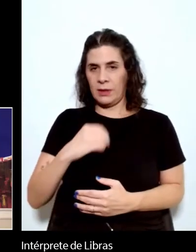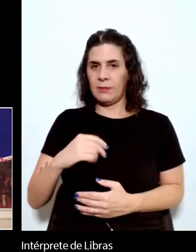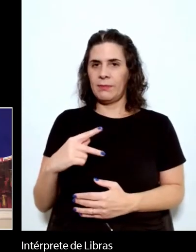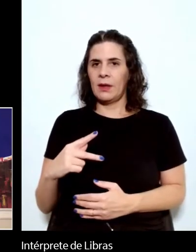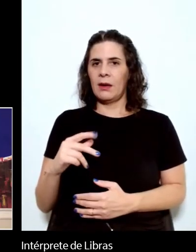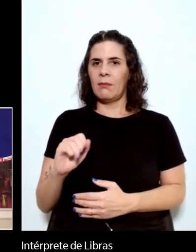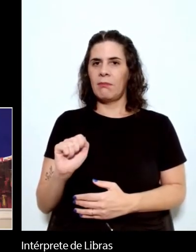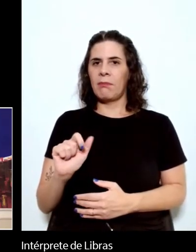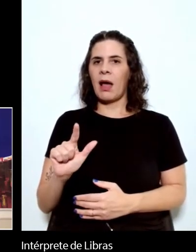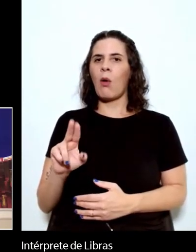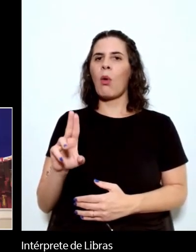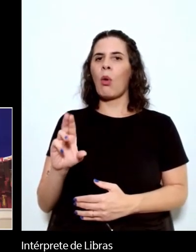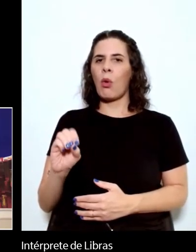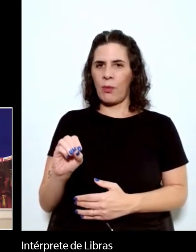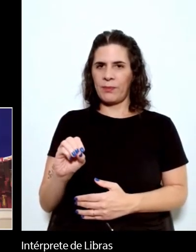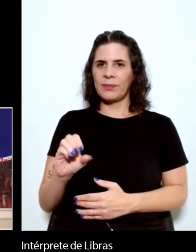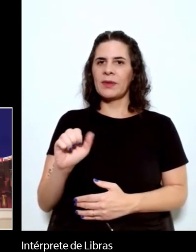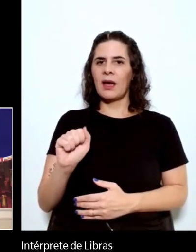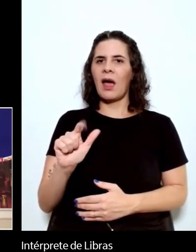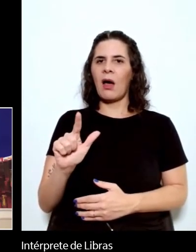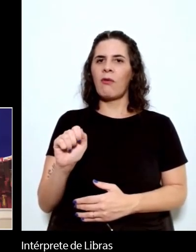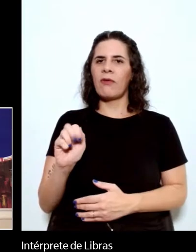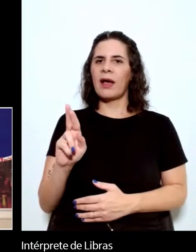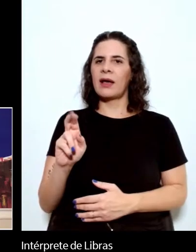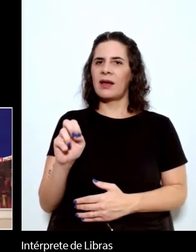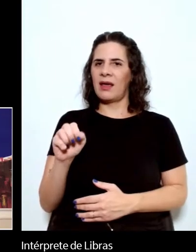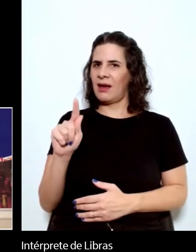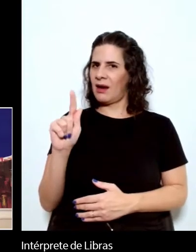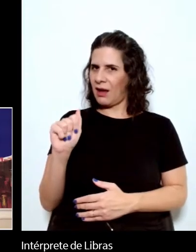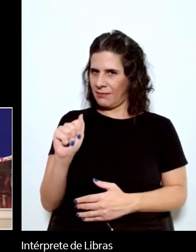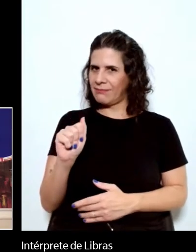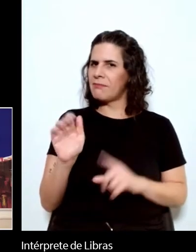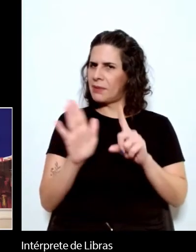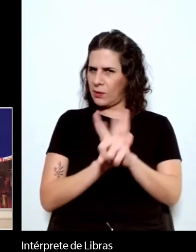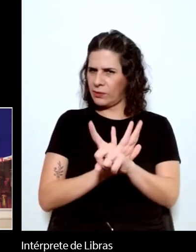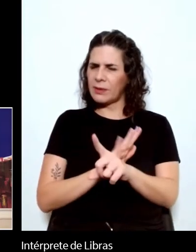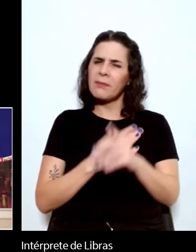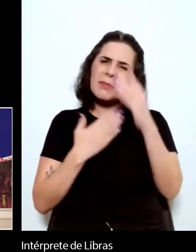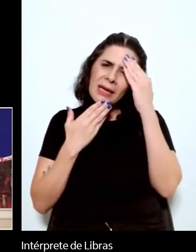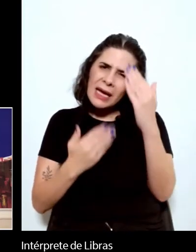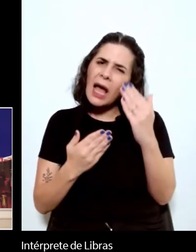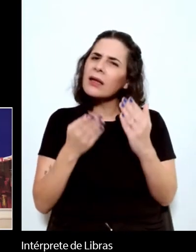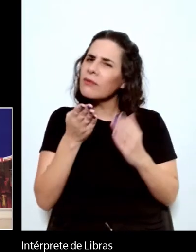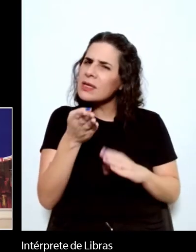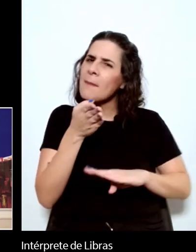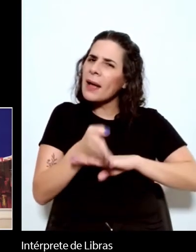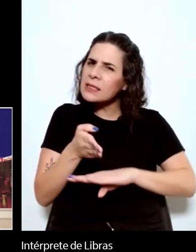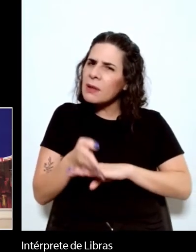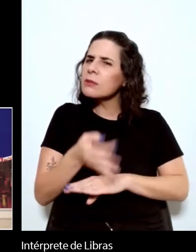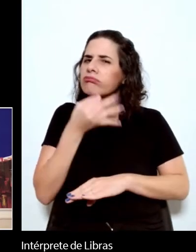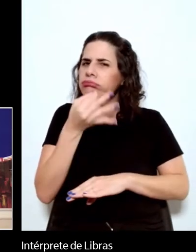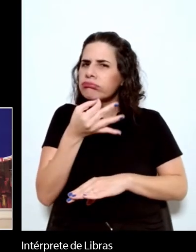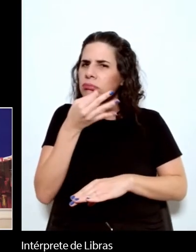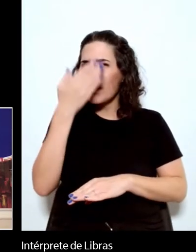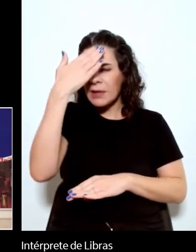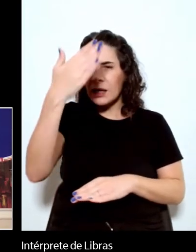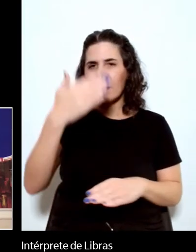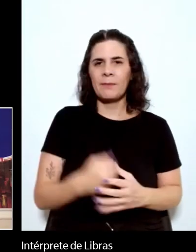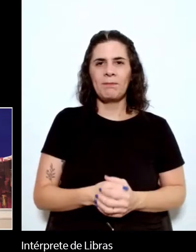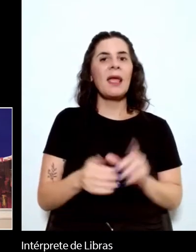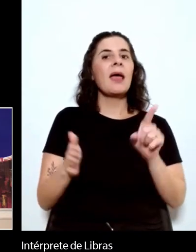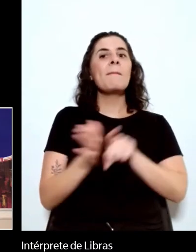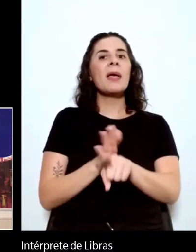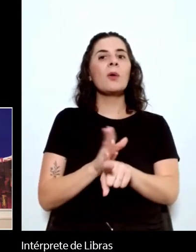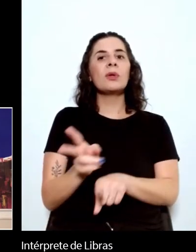e o Paulo Avarenga muito obrigado pela pergunta Paulo pela participação a pergunta dele é para os dois